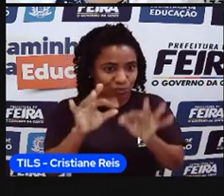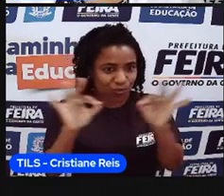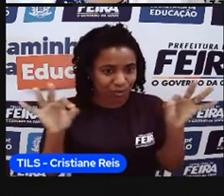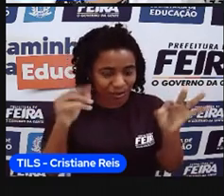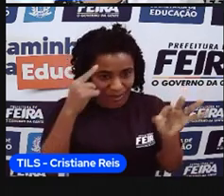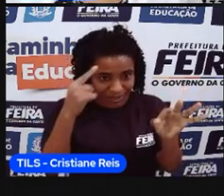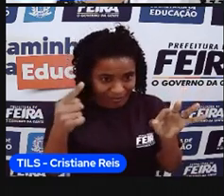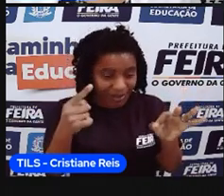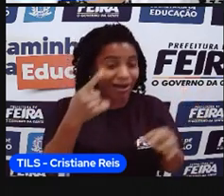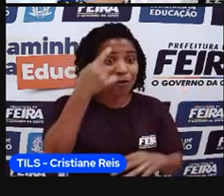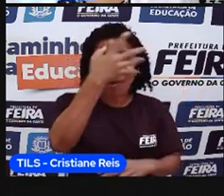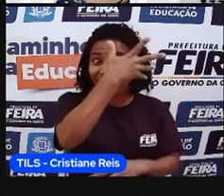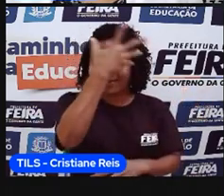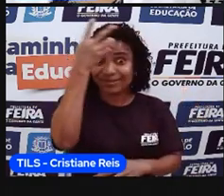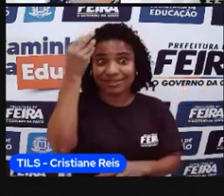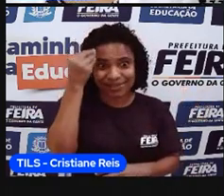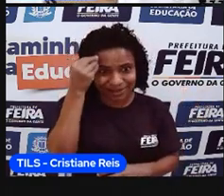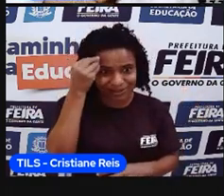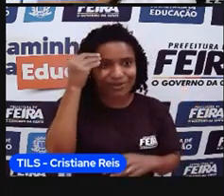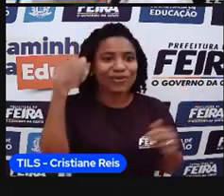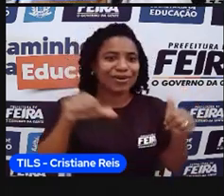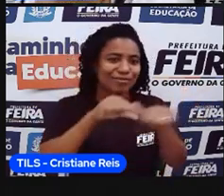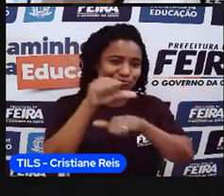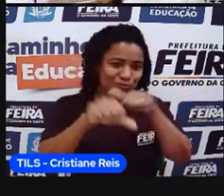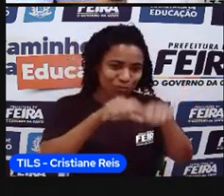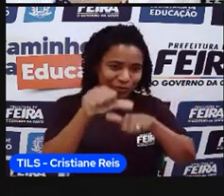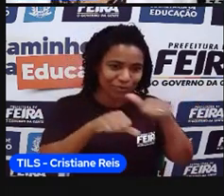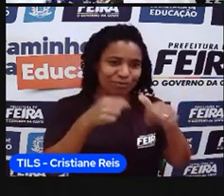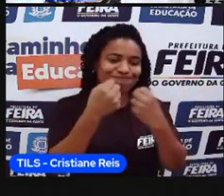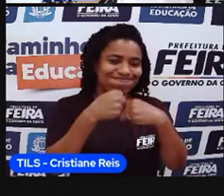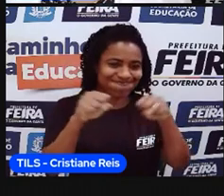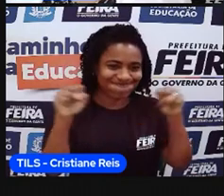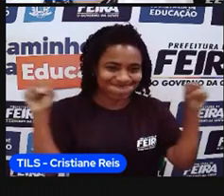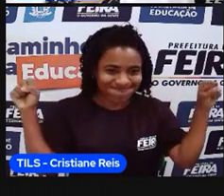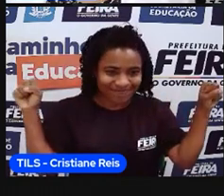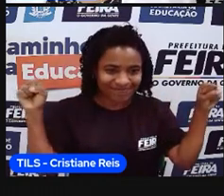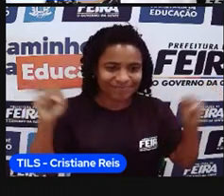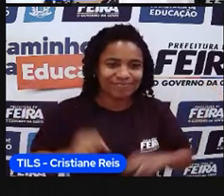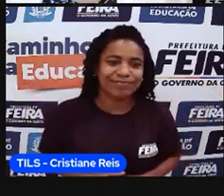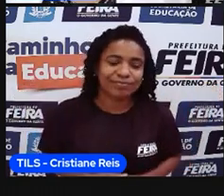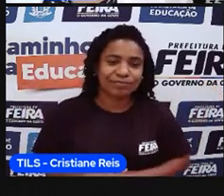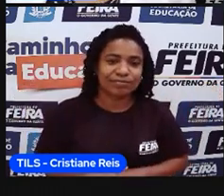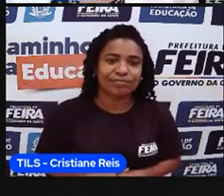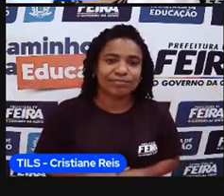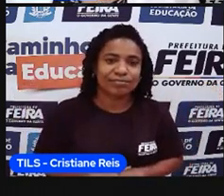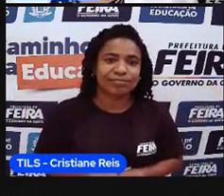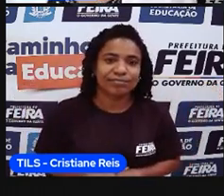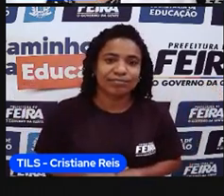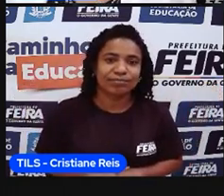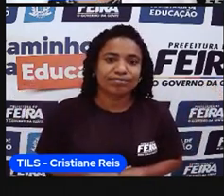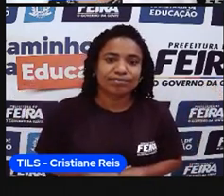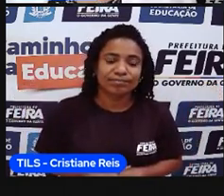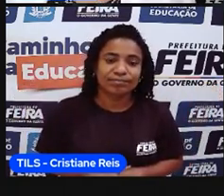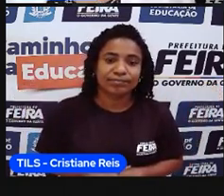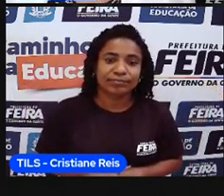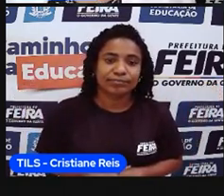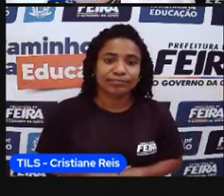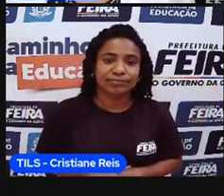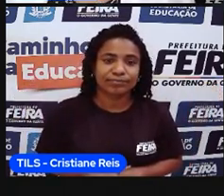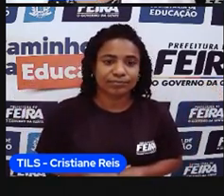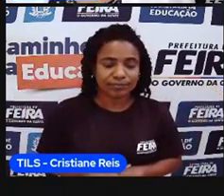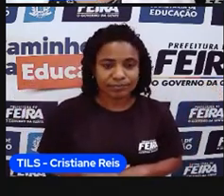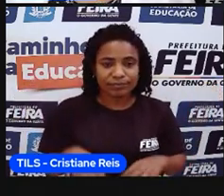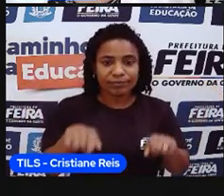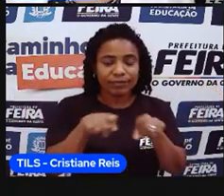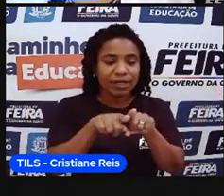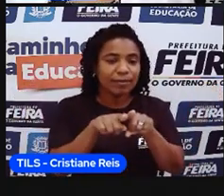eu já ia deixando passar batido isso, né? Vocês depois iam me perguntar. Bom, outra forma também, né, da gente perceber, né,